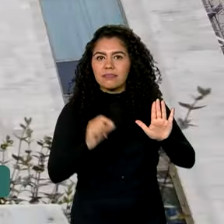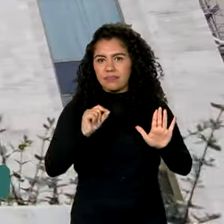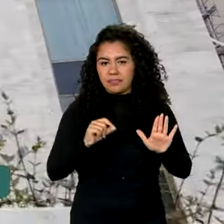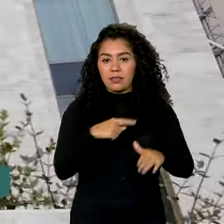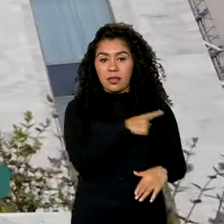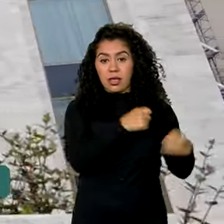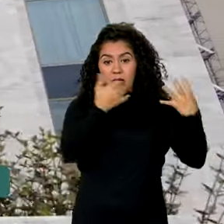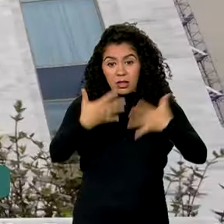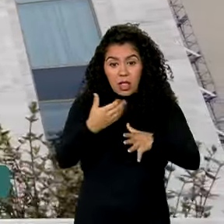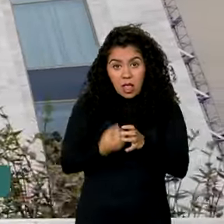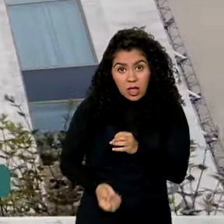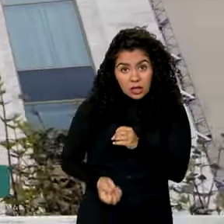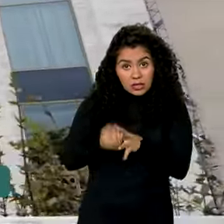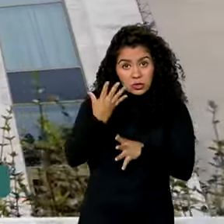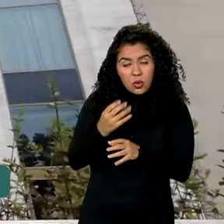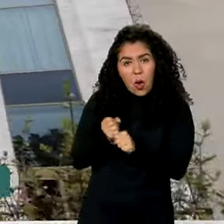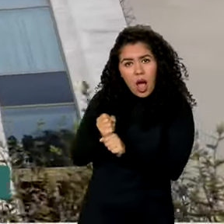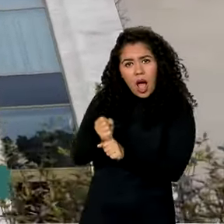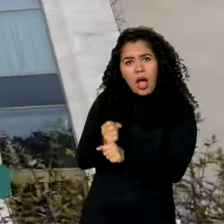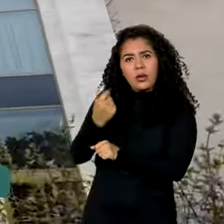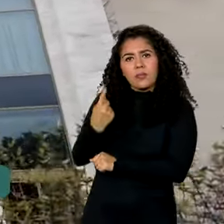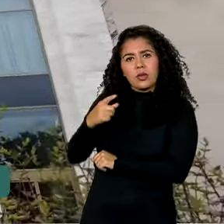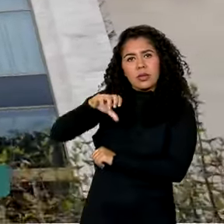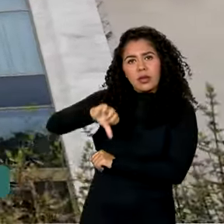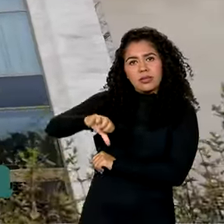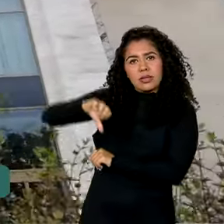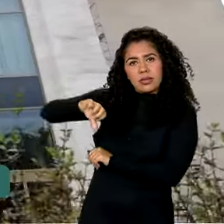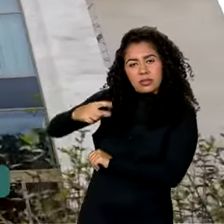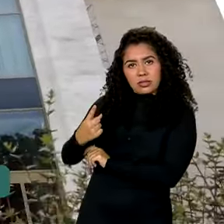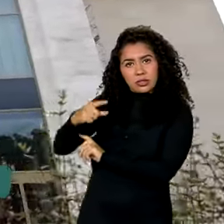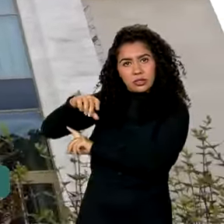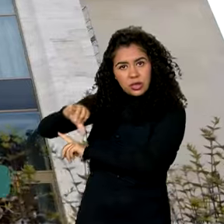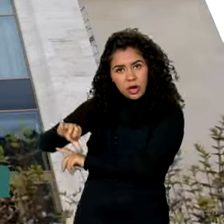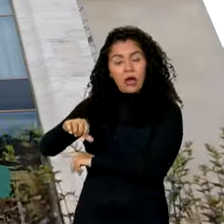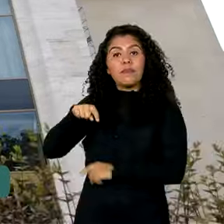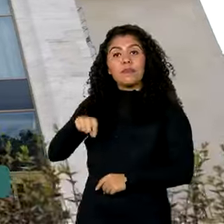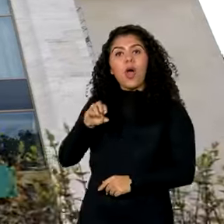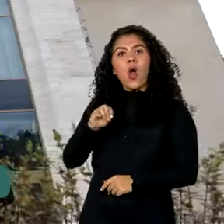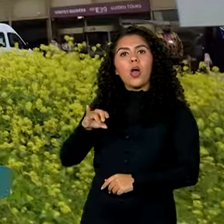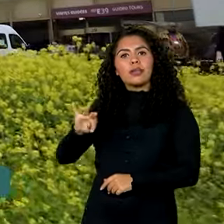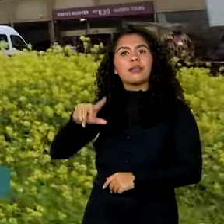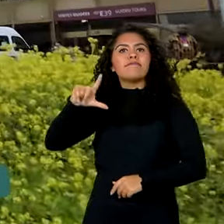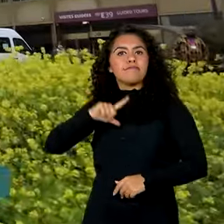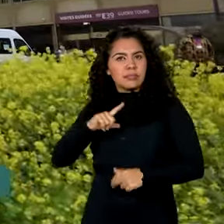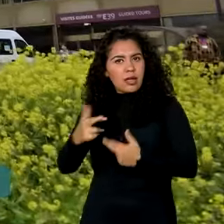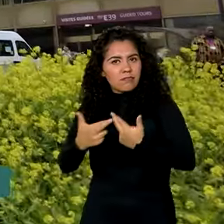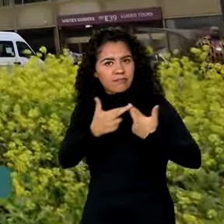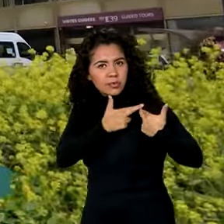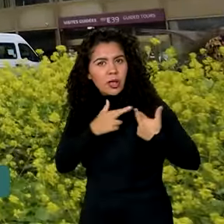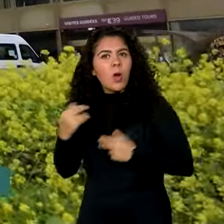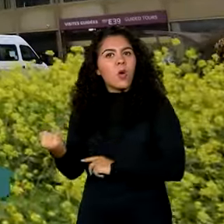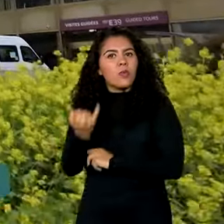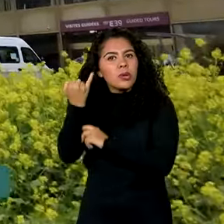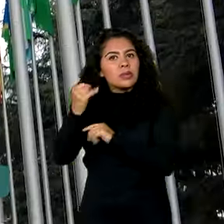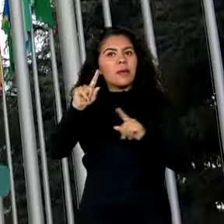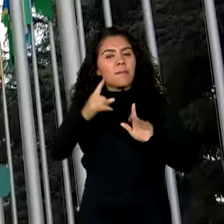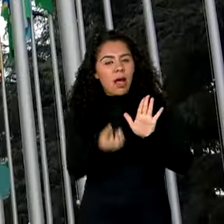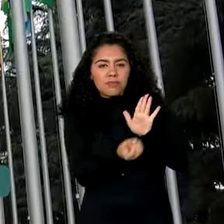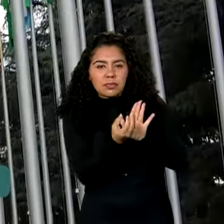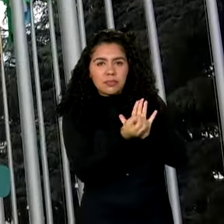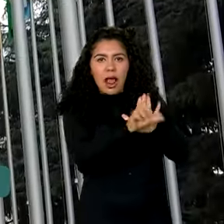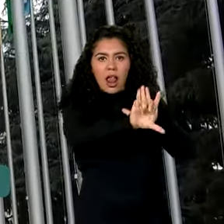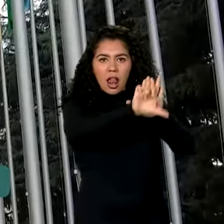Desde a sua criação em 1919, a OIT desempenha um papel importante na definição de legislações